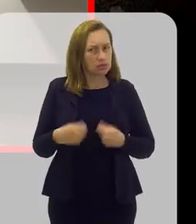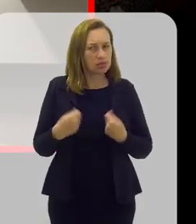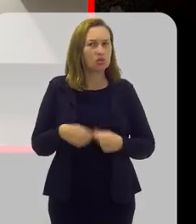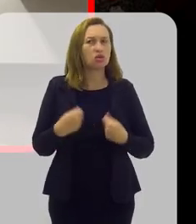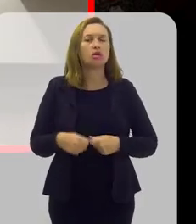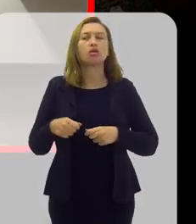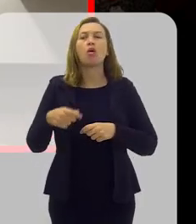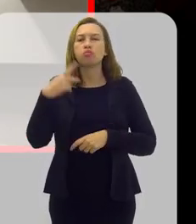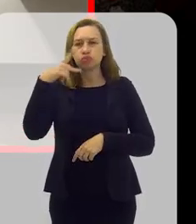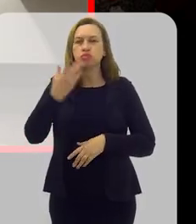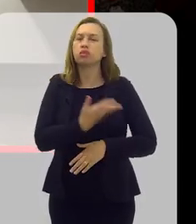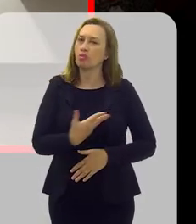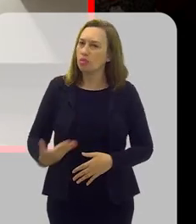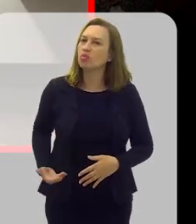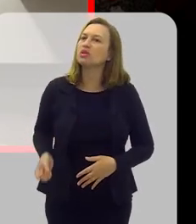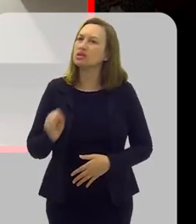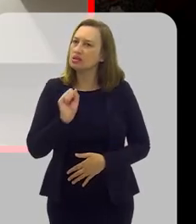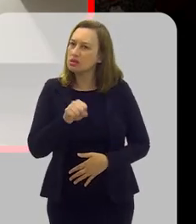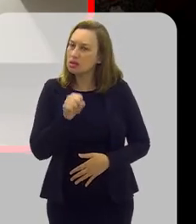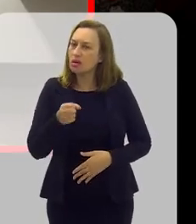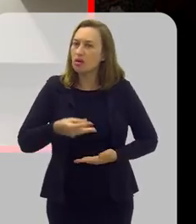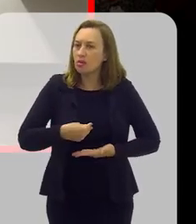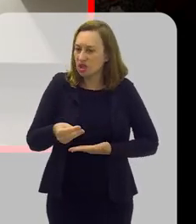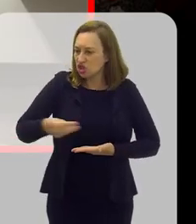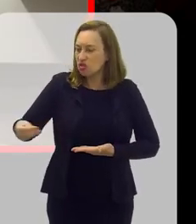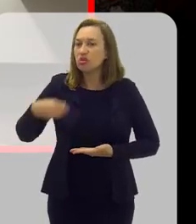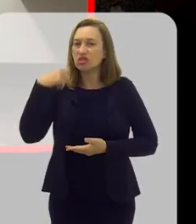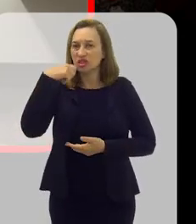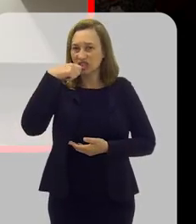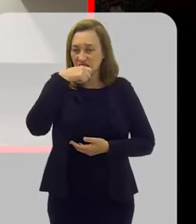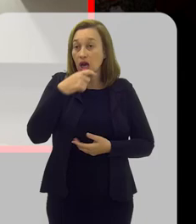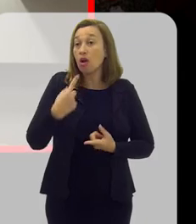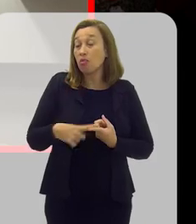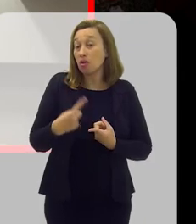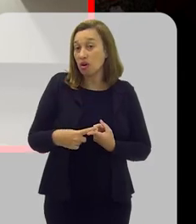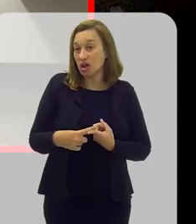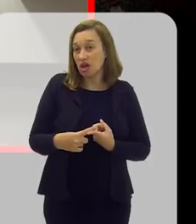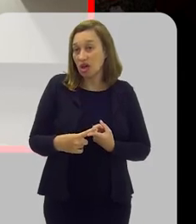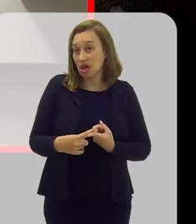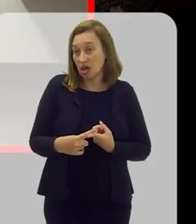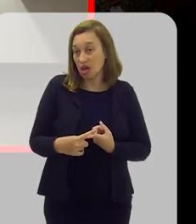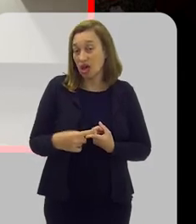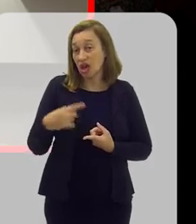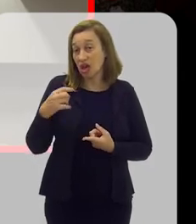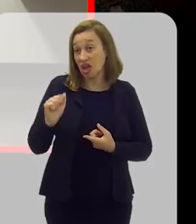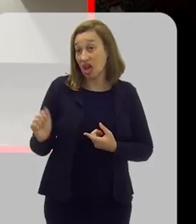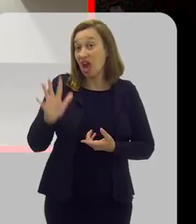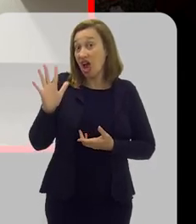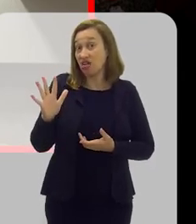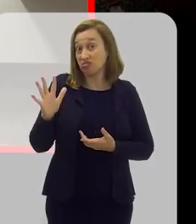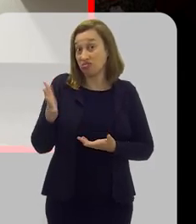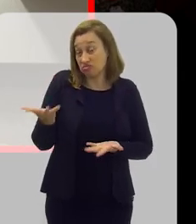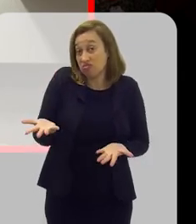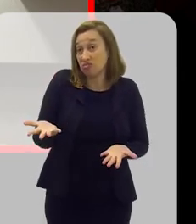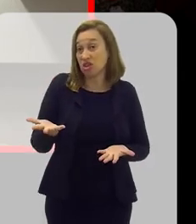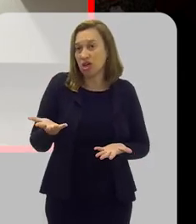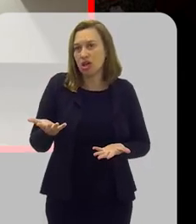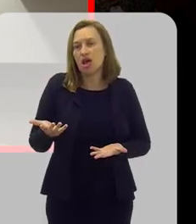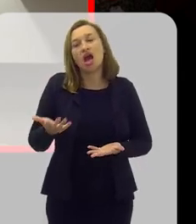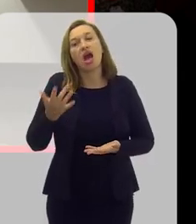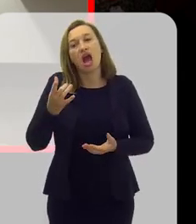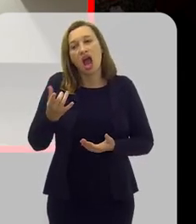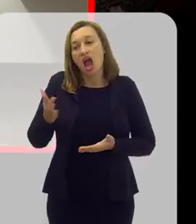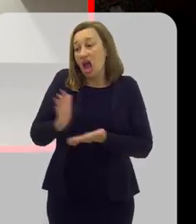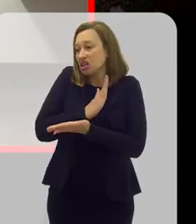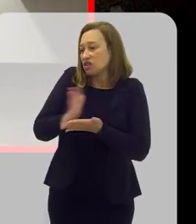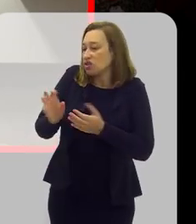ter uma política pública para a distribuição de escova de dente. Porque é caro, esse fio dental então nem se fala. Muitas vezes a gente